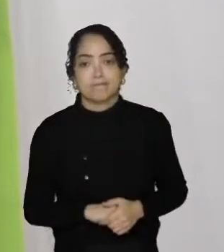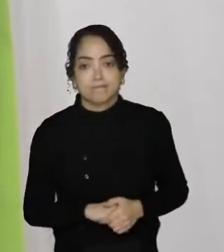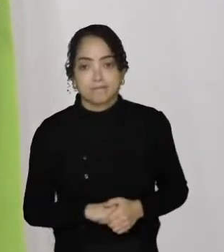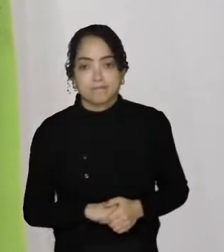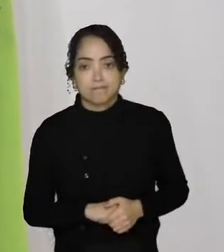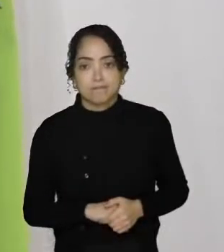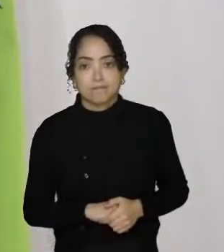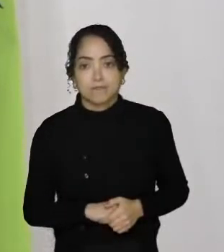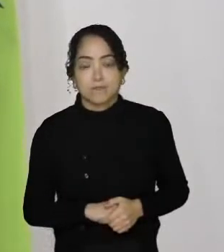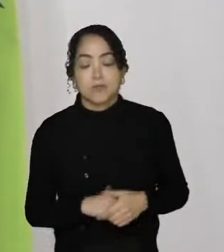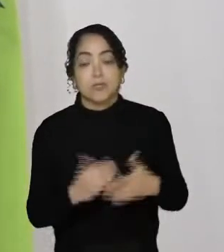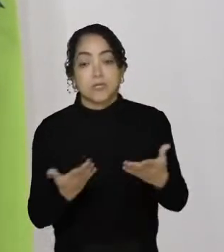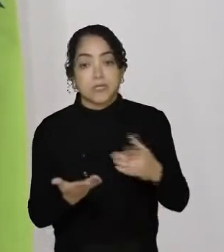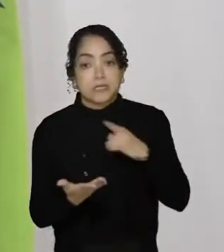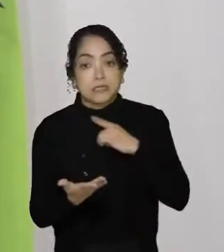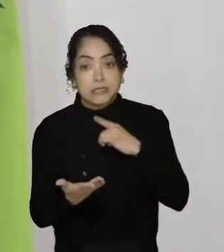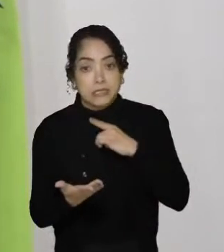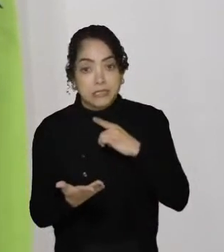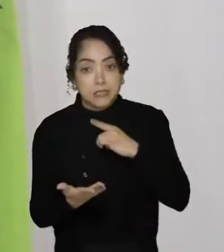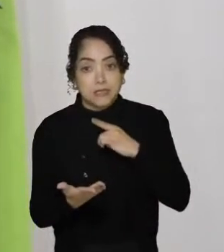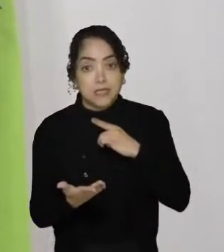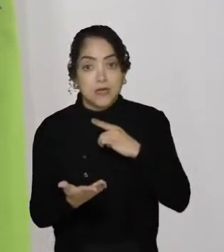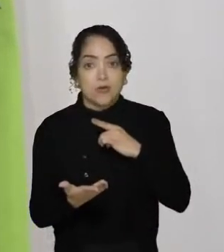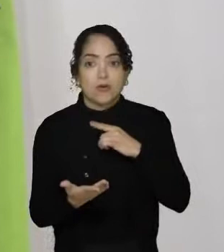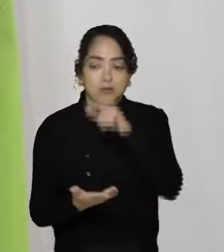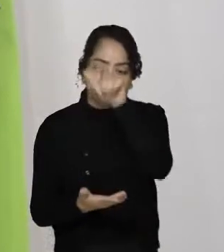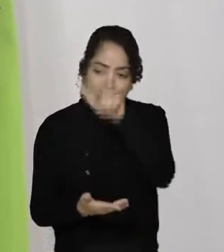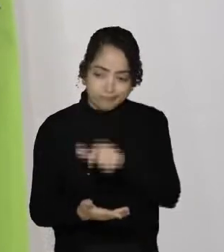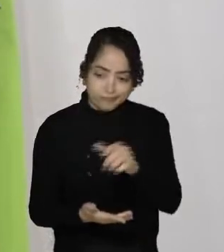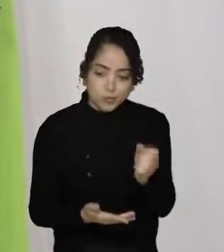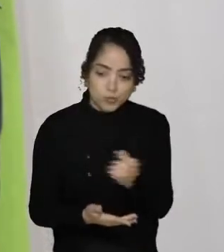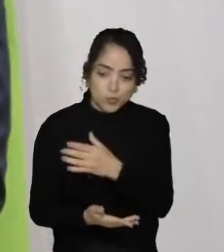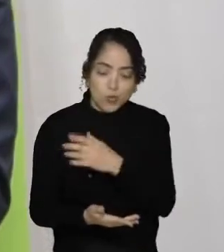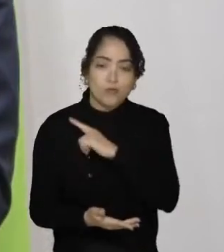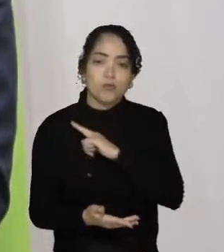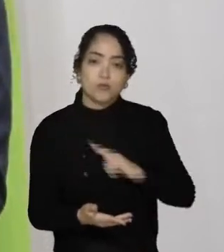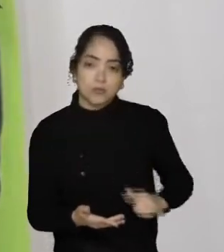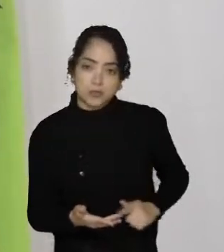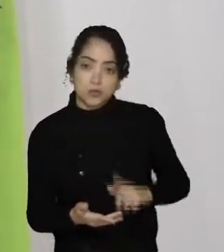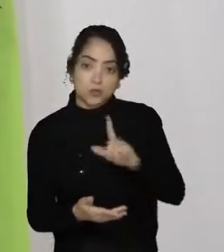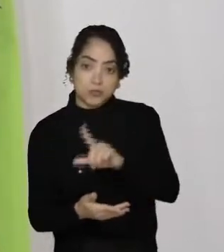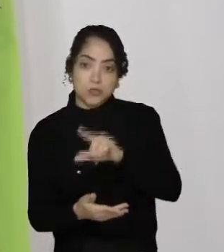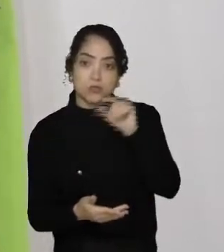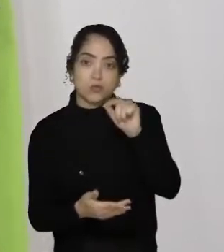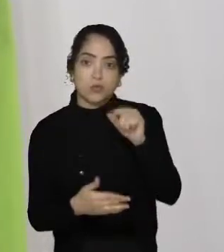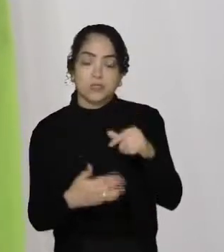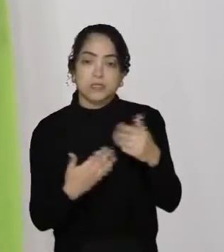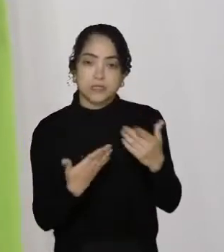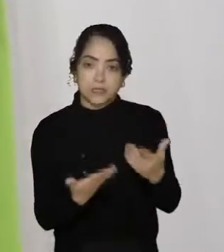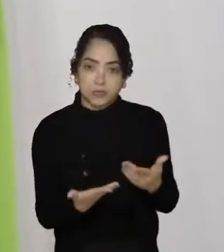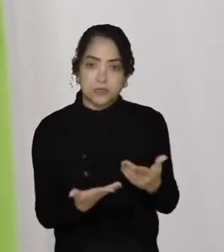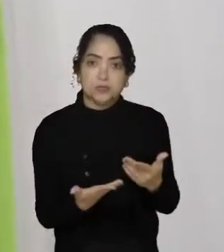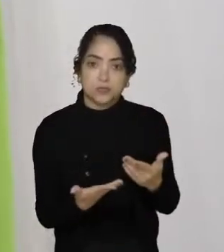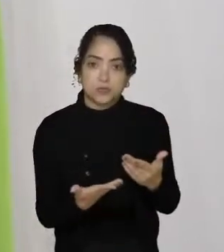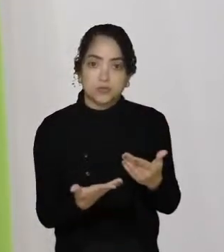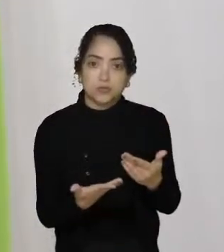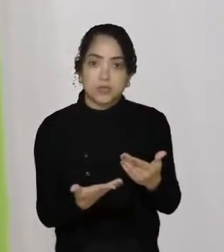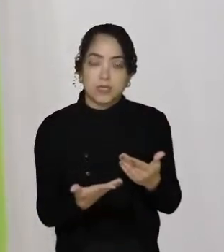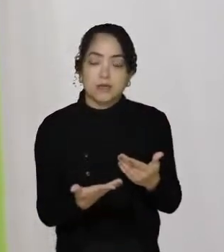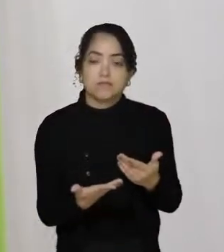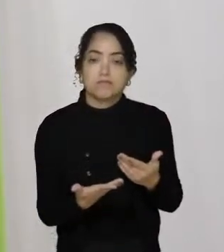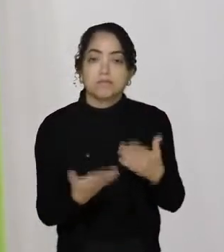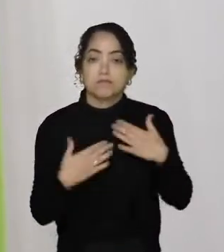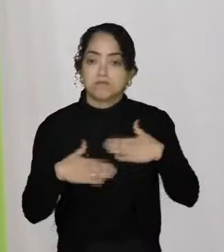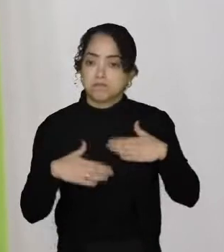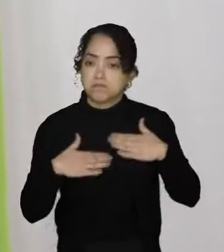E temos já um novo governador, já eleito. Nós vamos ganhar isso aí tranquilamente, porque